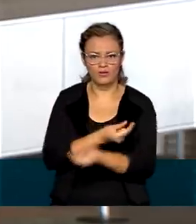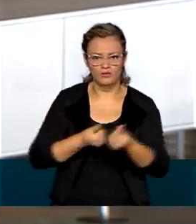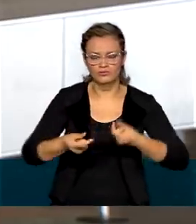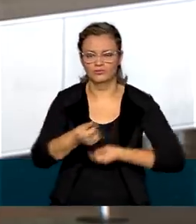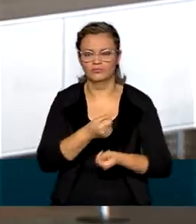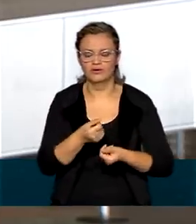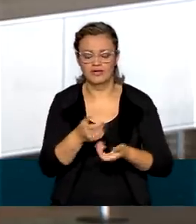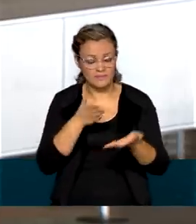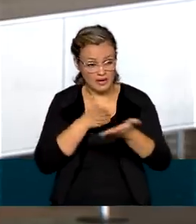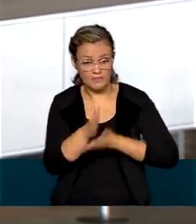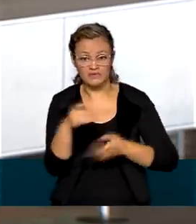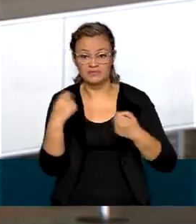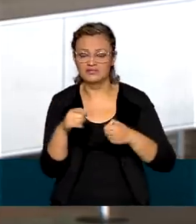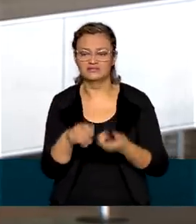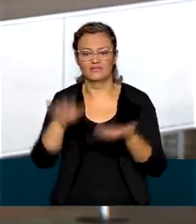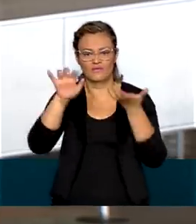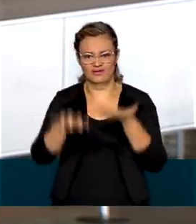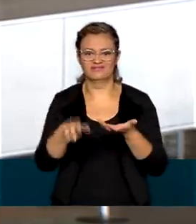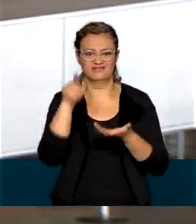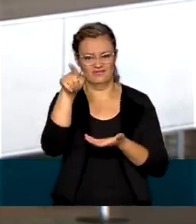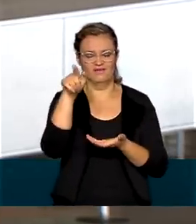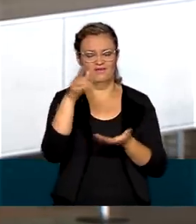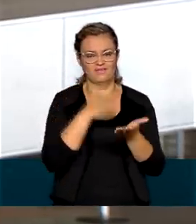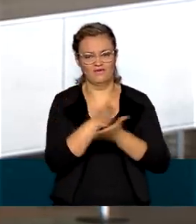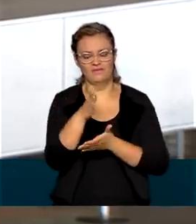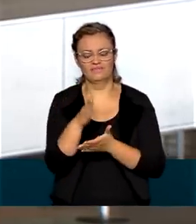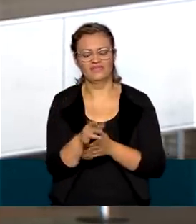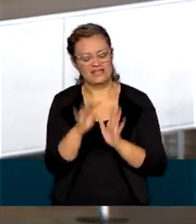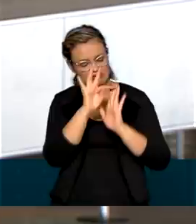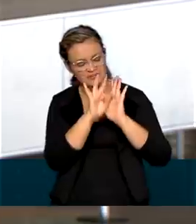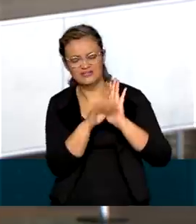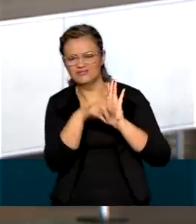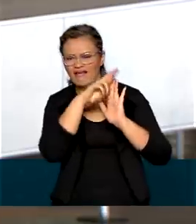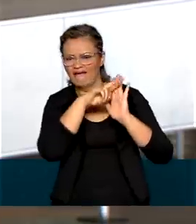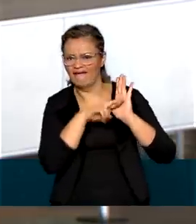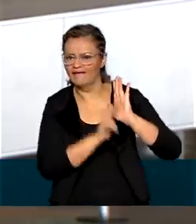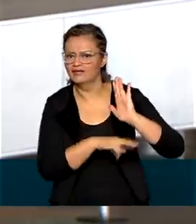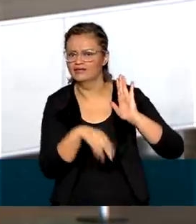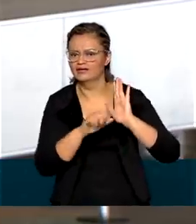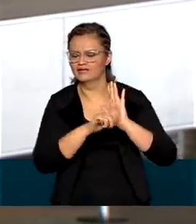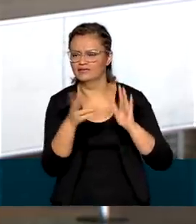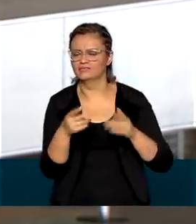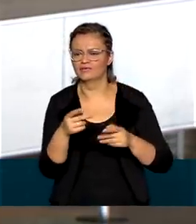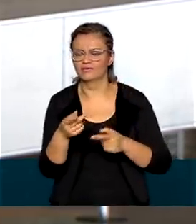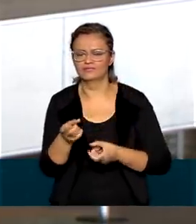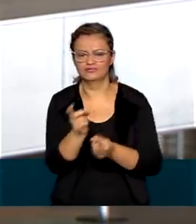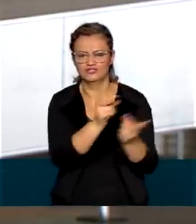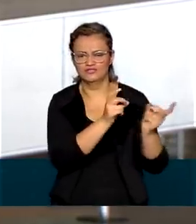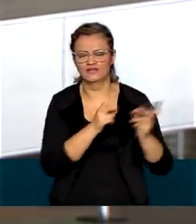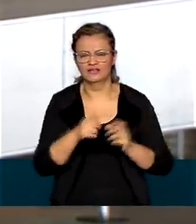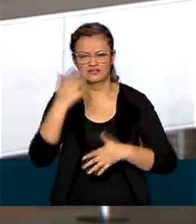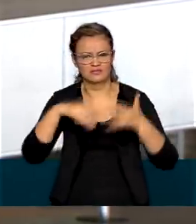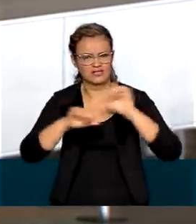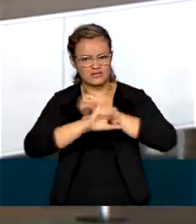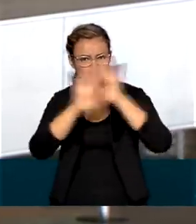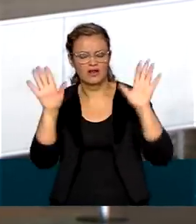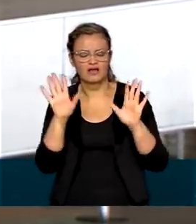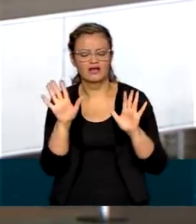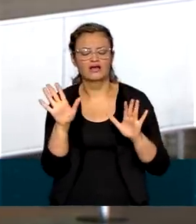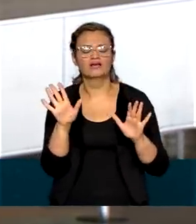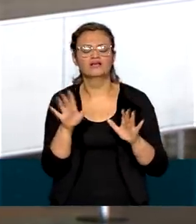precisa da aprovação do Congresso Nacional. E no texto, Renata, tem regras comerciais e de transparência que